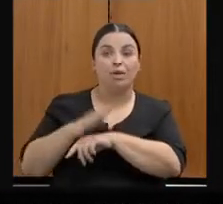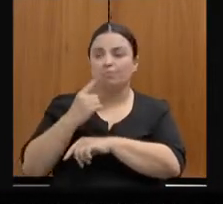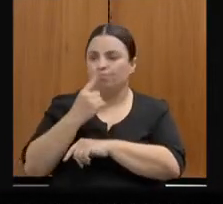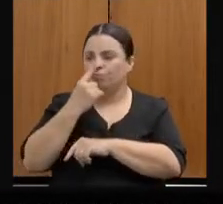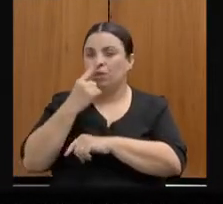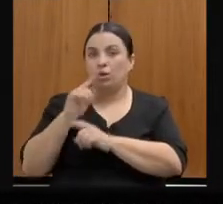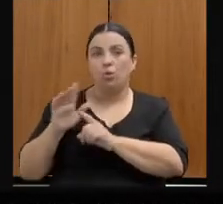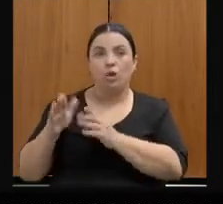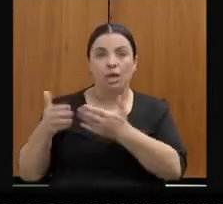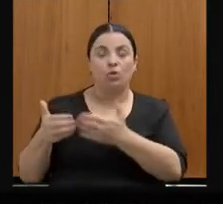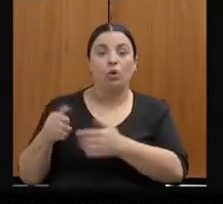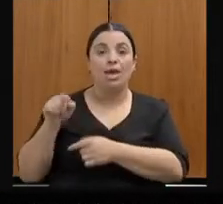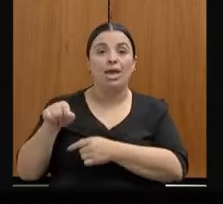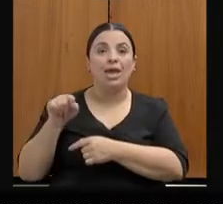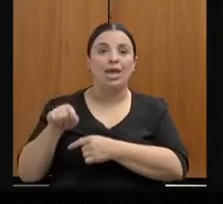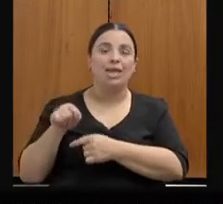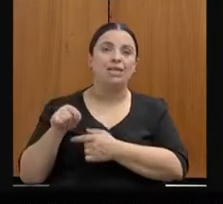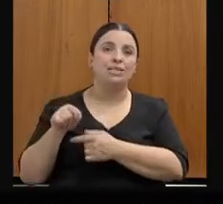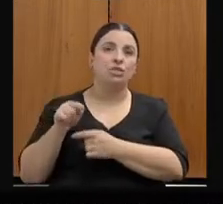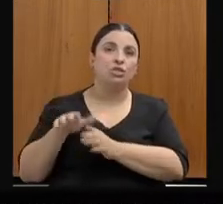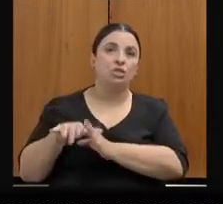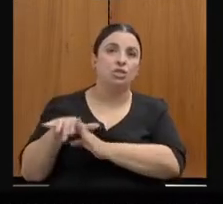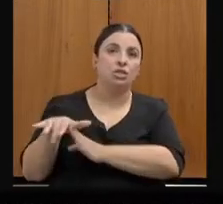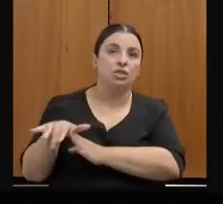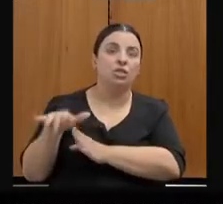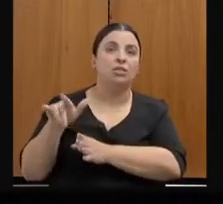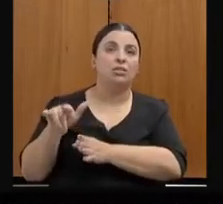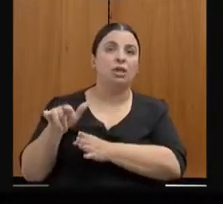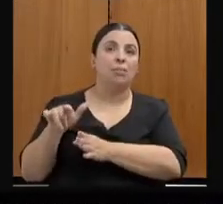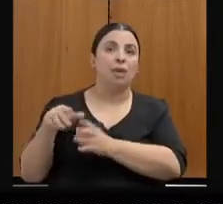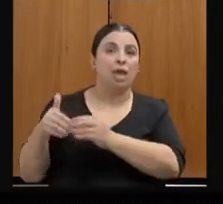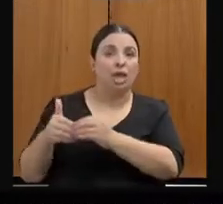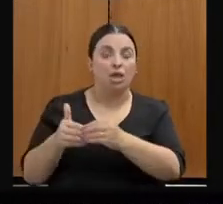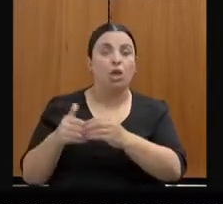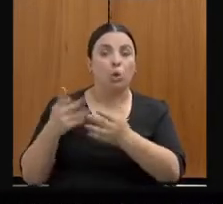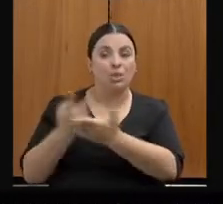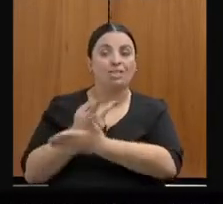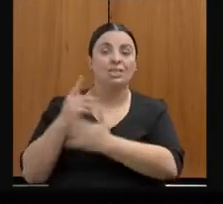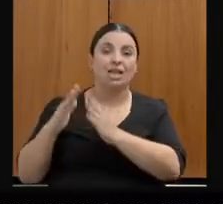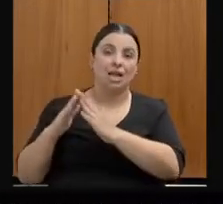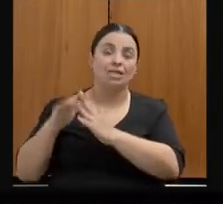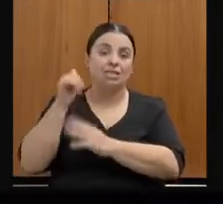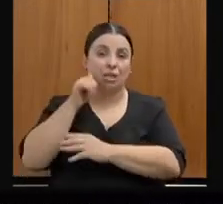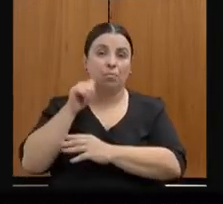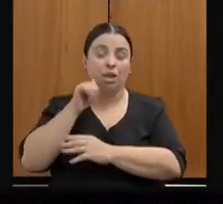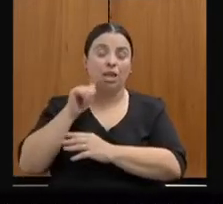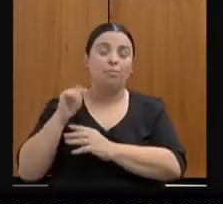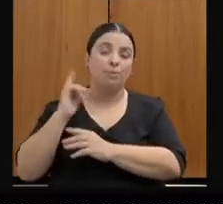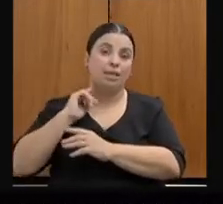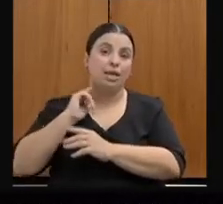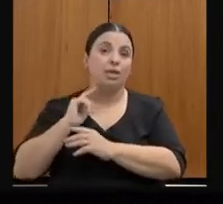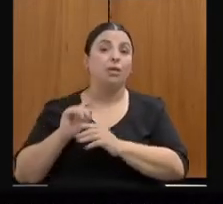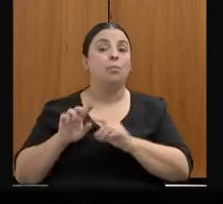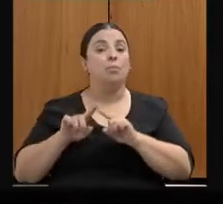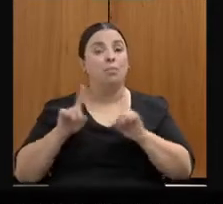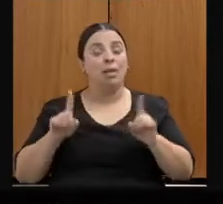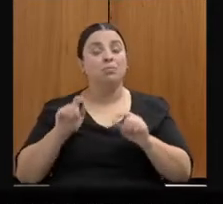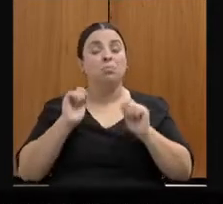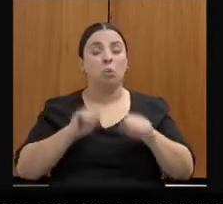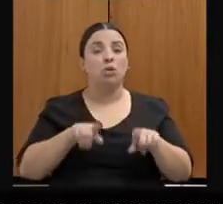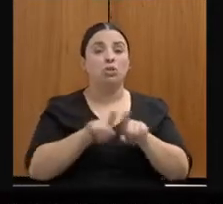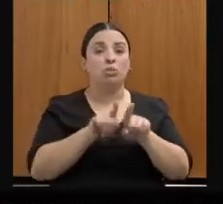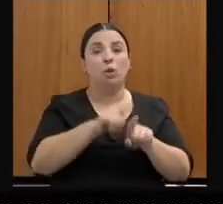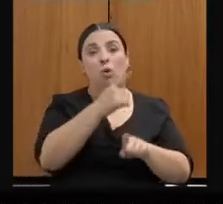direcionamento funcionar na Casa da Mulher Mineira. Mas nada impede que a gente também capacite os servidores do plantão para